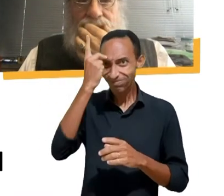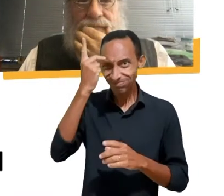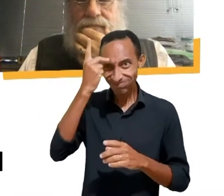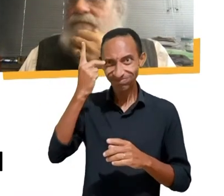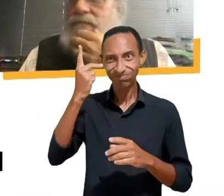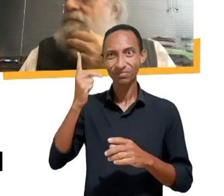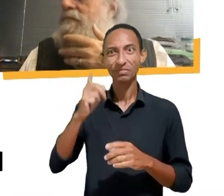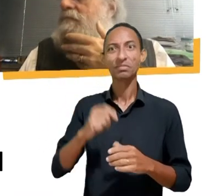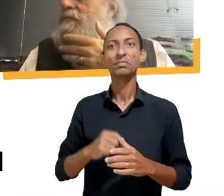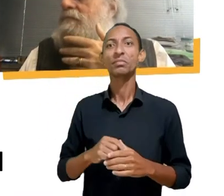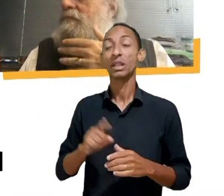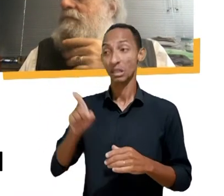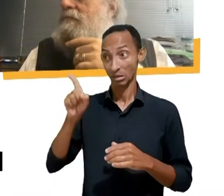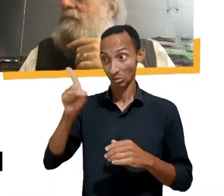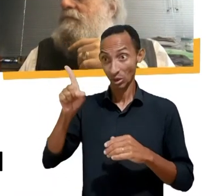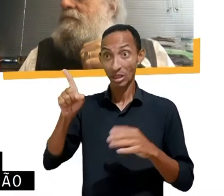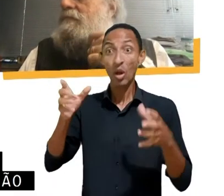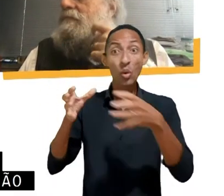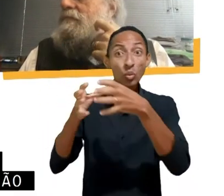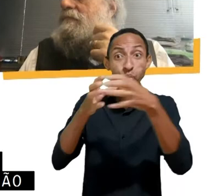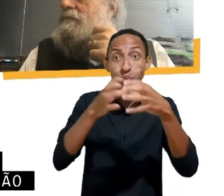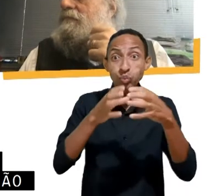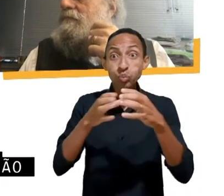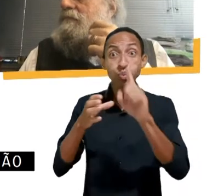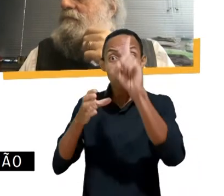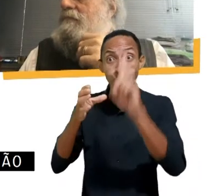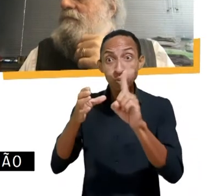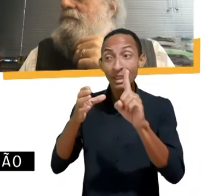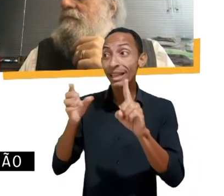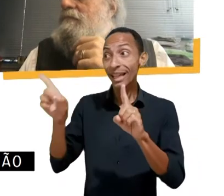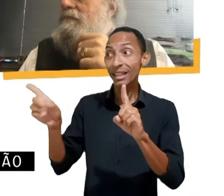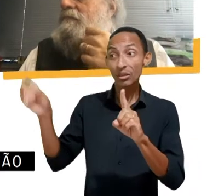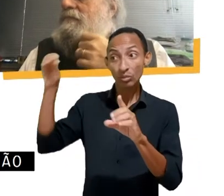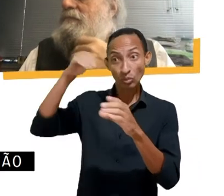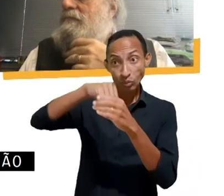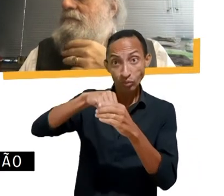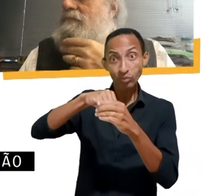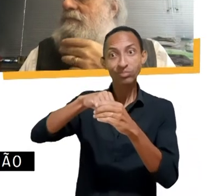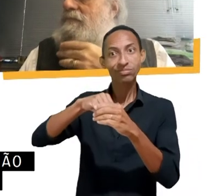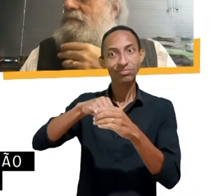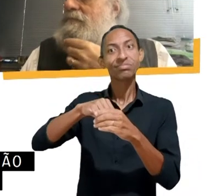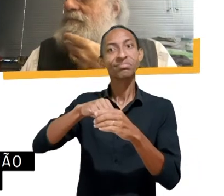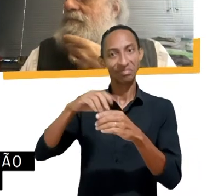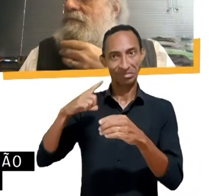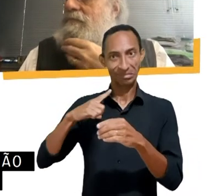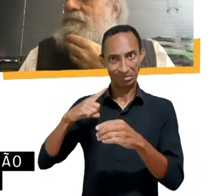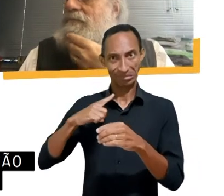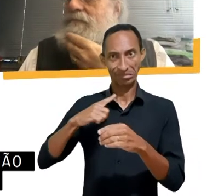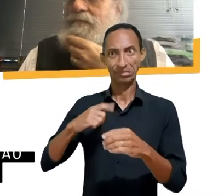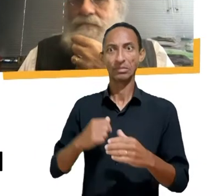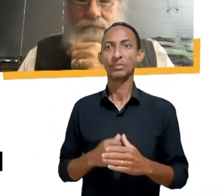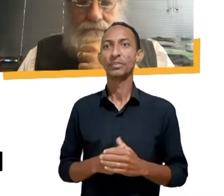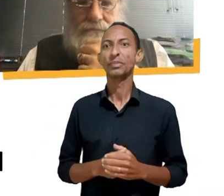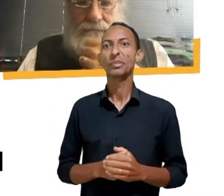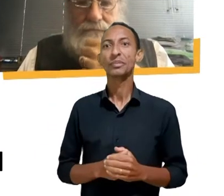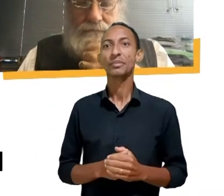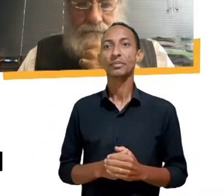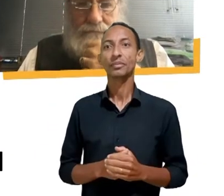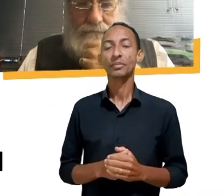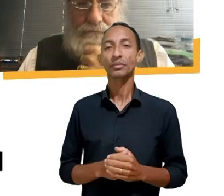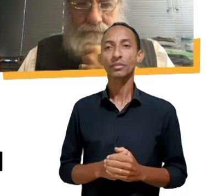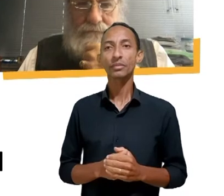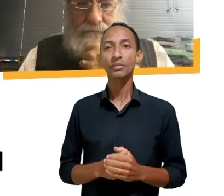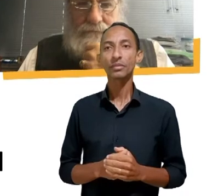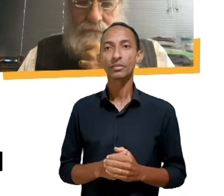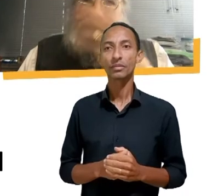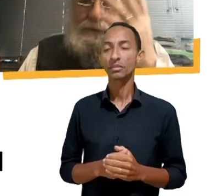diretoria da Internet Corporation for Assigned Names and Numbers, ICAN, pela Country Code Names Support Organization. Que honra tê-lo